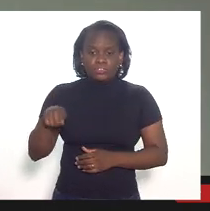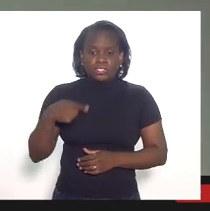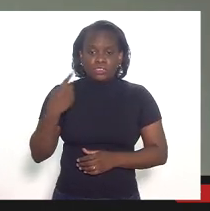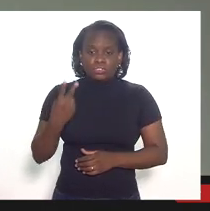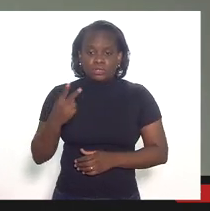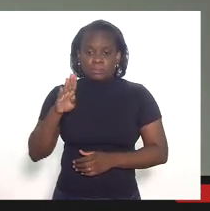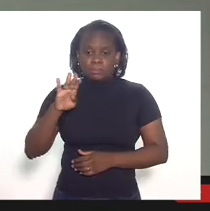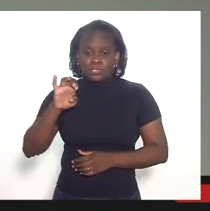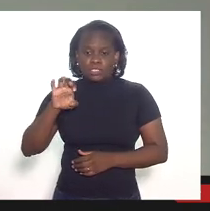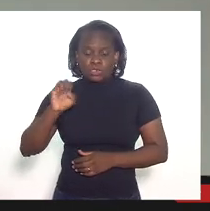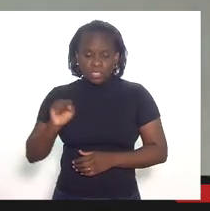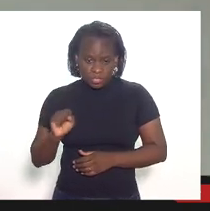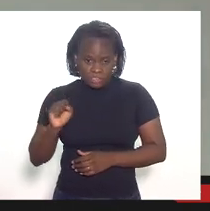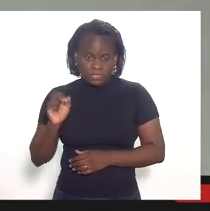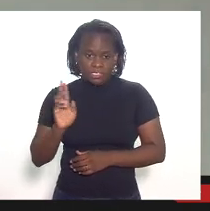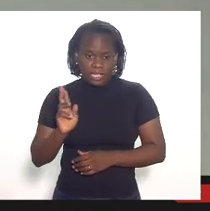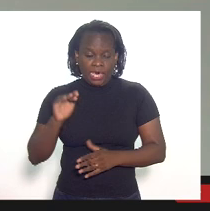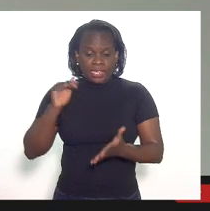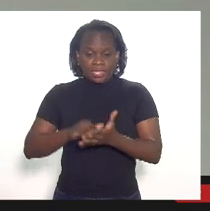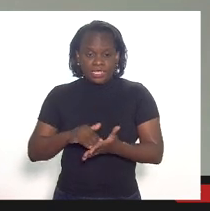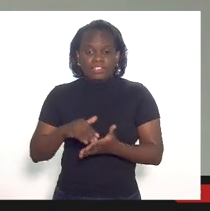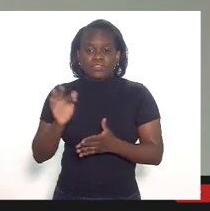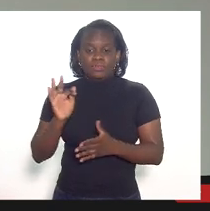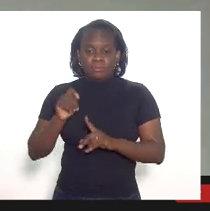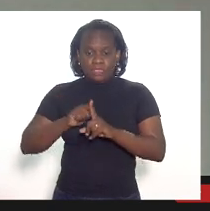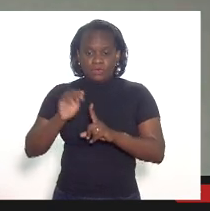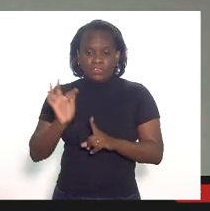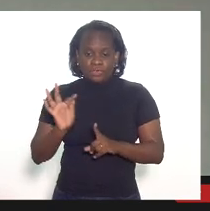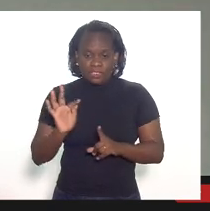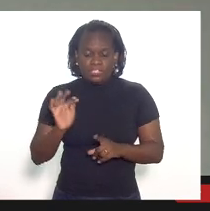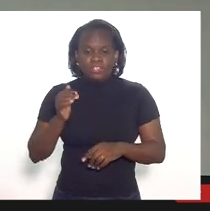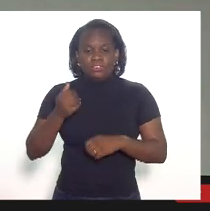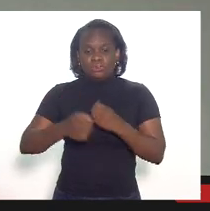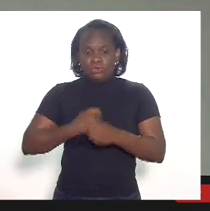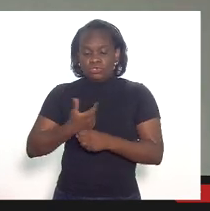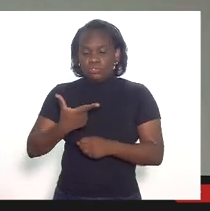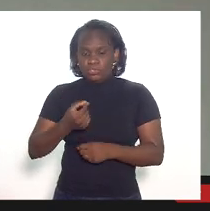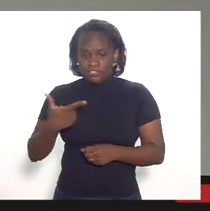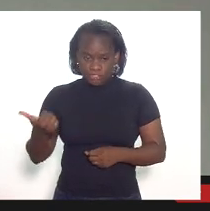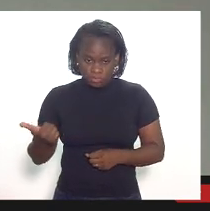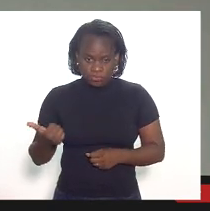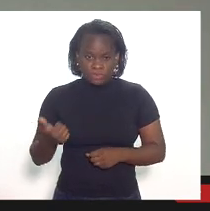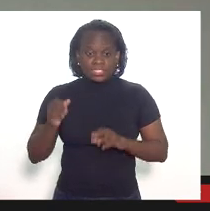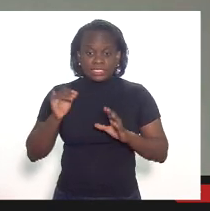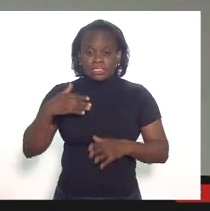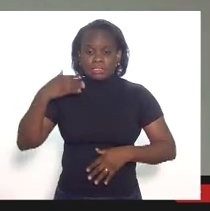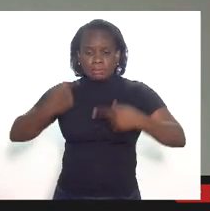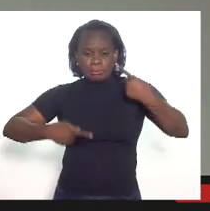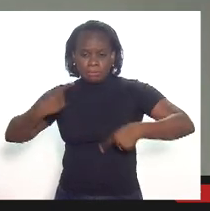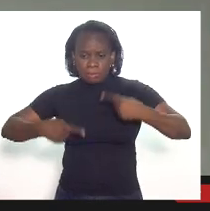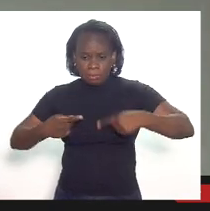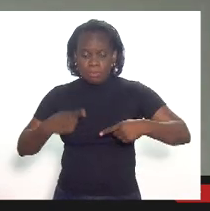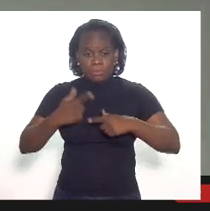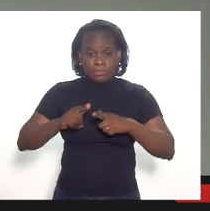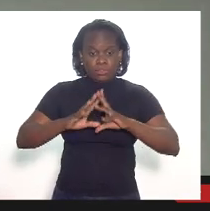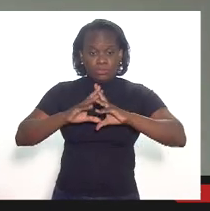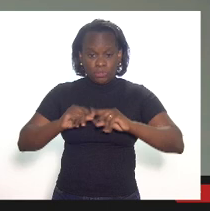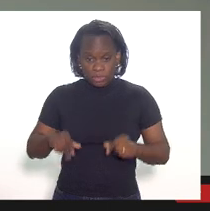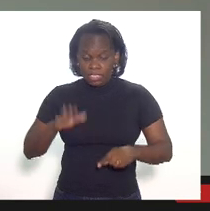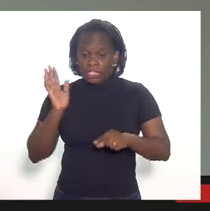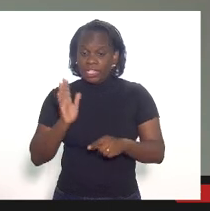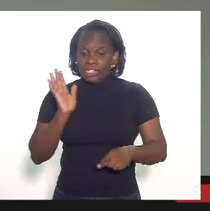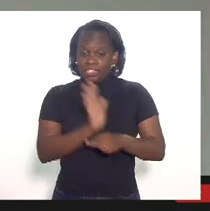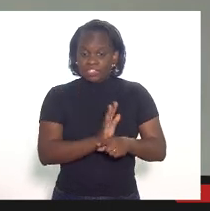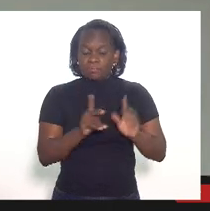bilhão de reais até fevereiro de 2021. E se esse litígio fosse resolvido, obviamente, em favor do